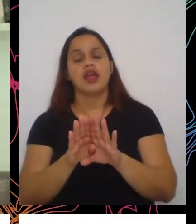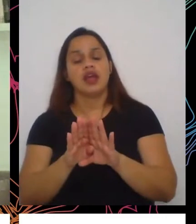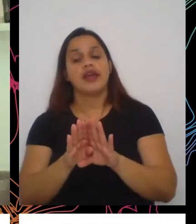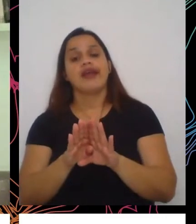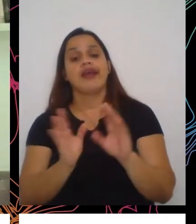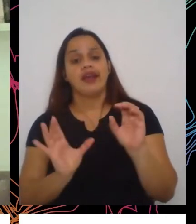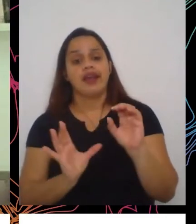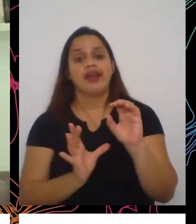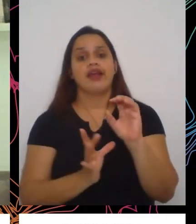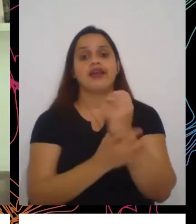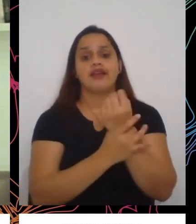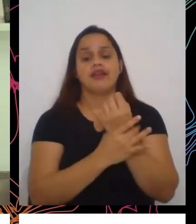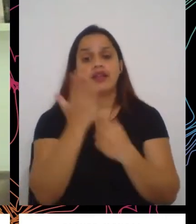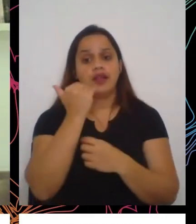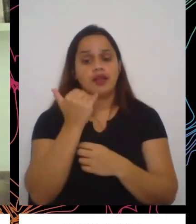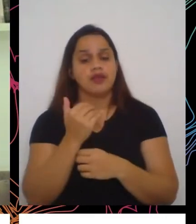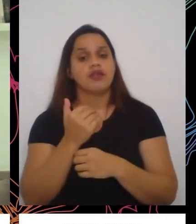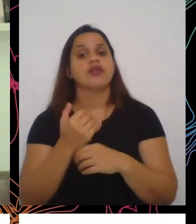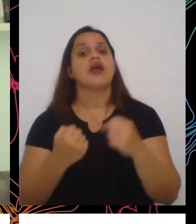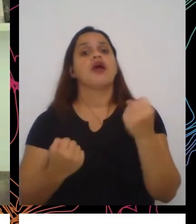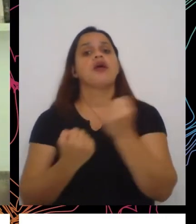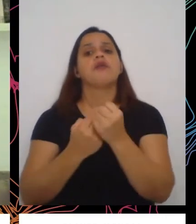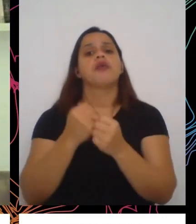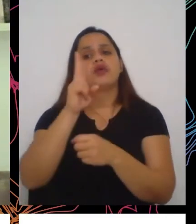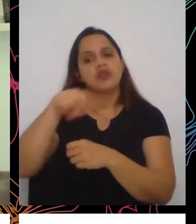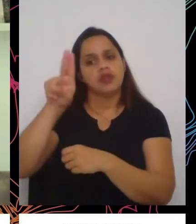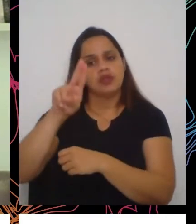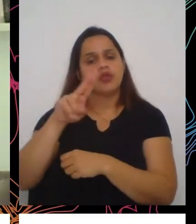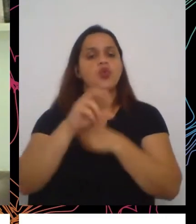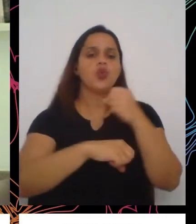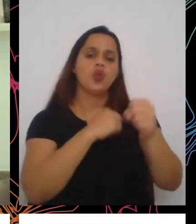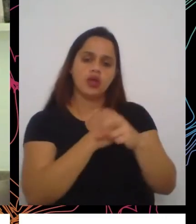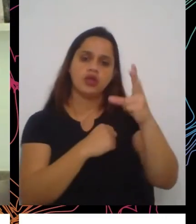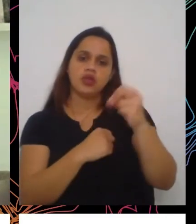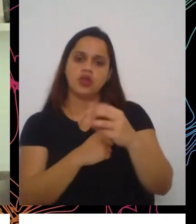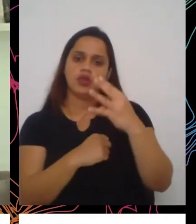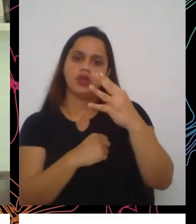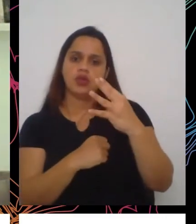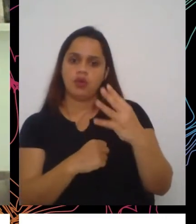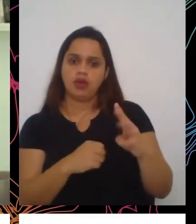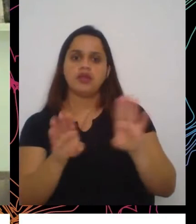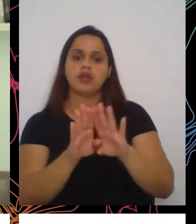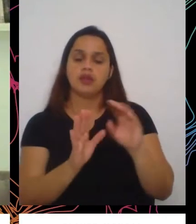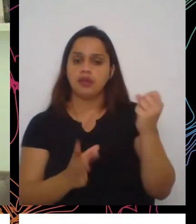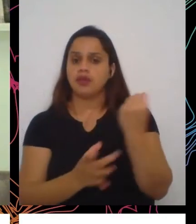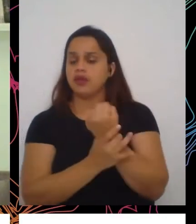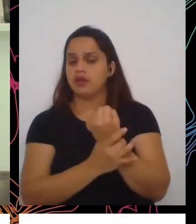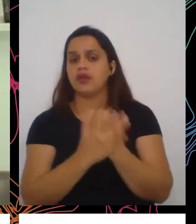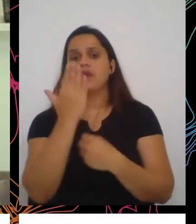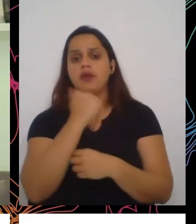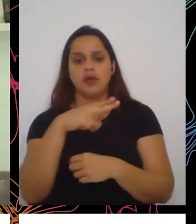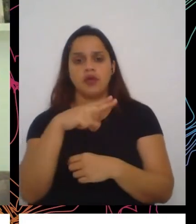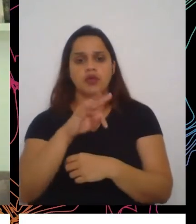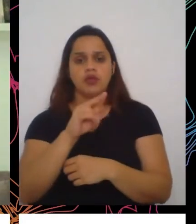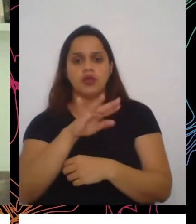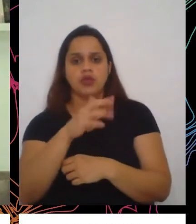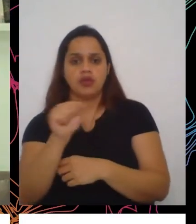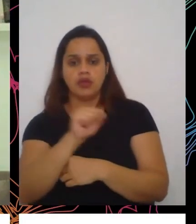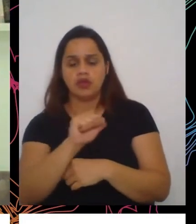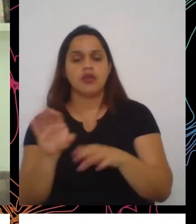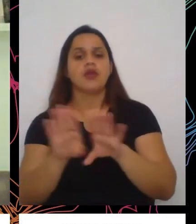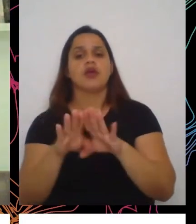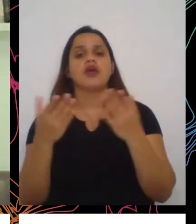e em 2004, também, Segurança Alimentar e Nutricional, a contribuição das entidades